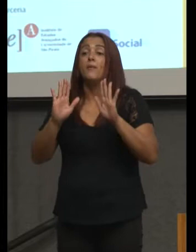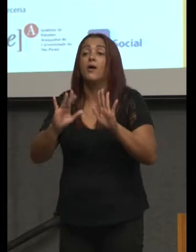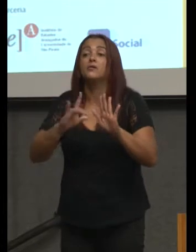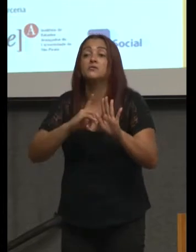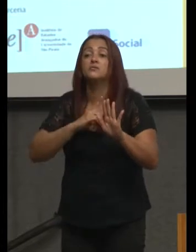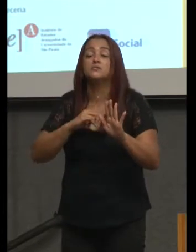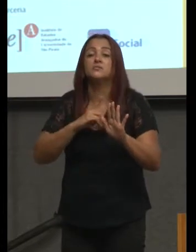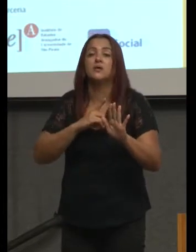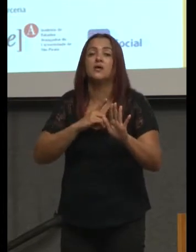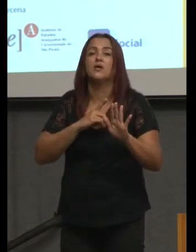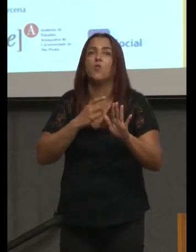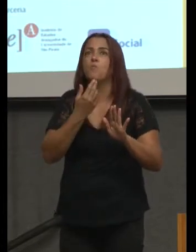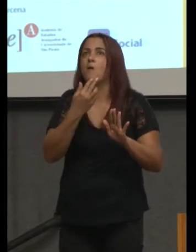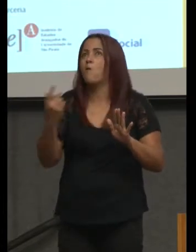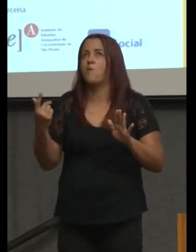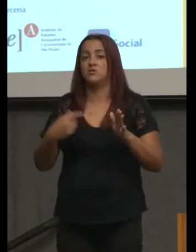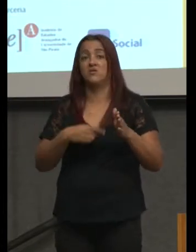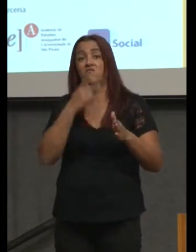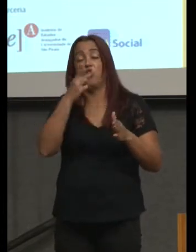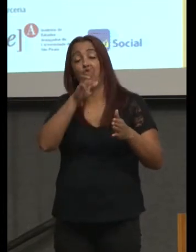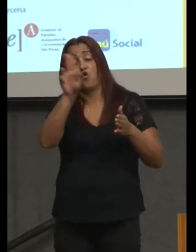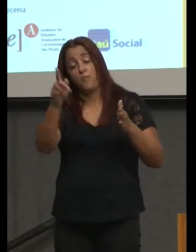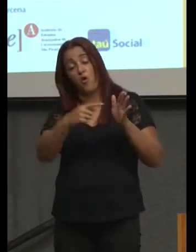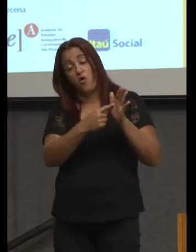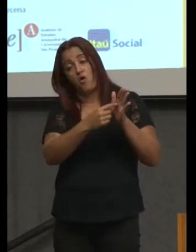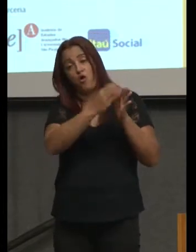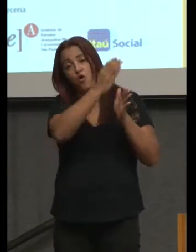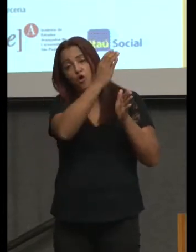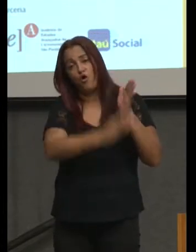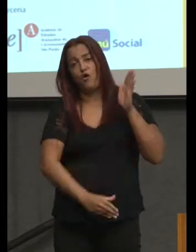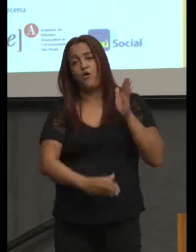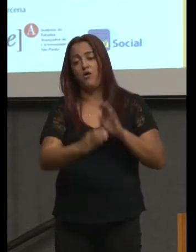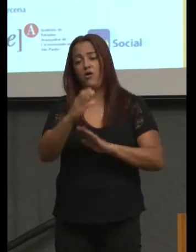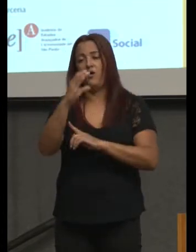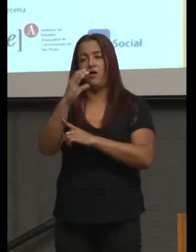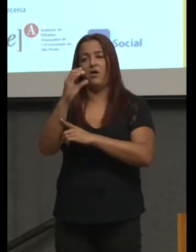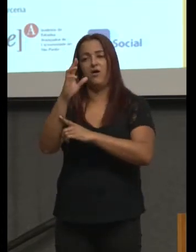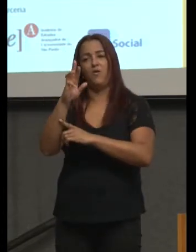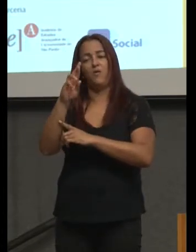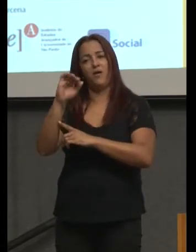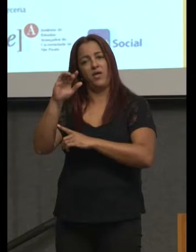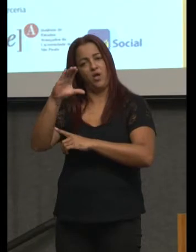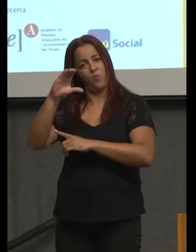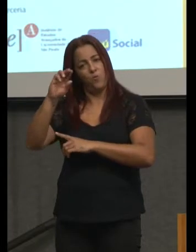chamada currículo. que coisa é currículo?